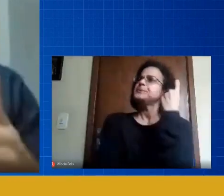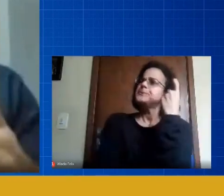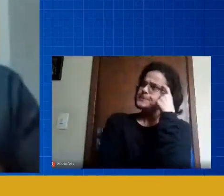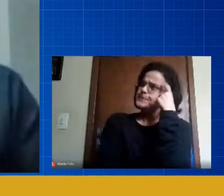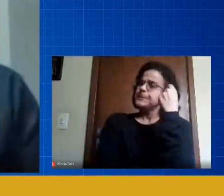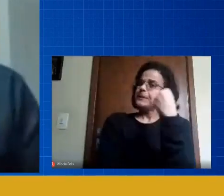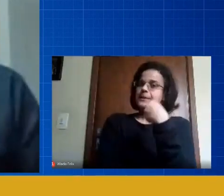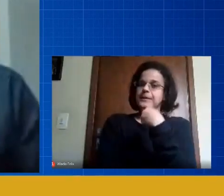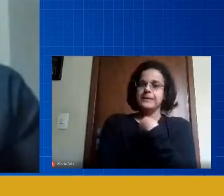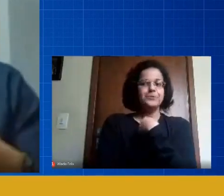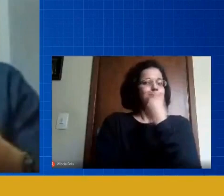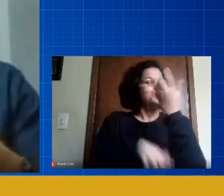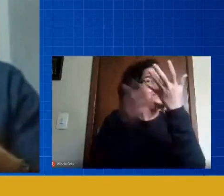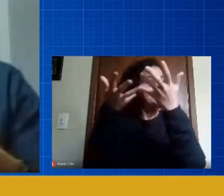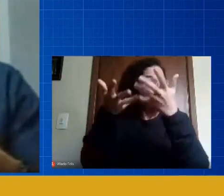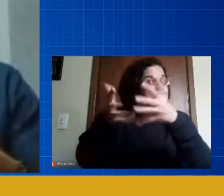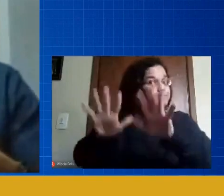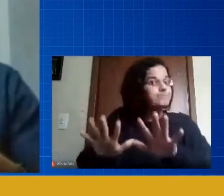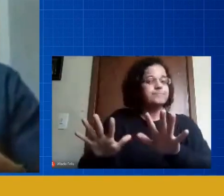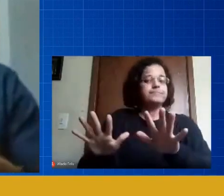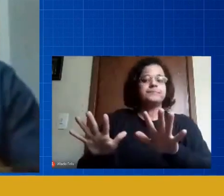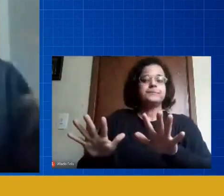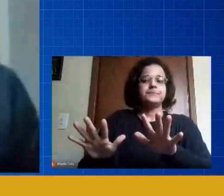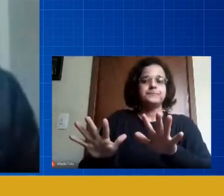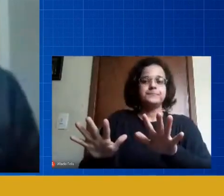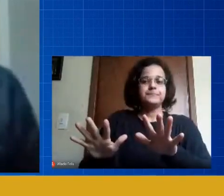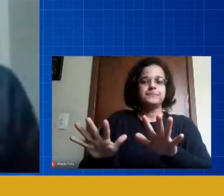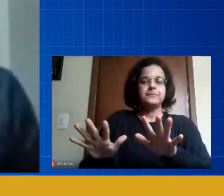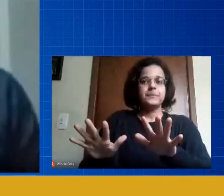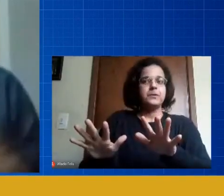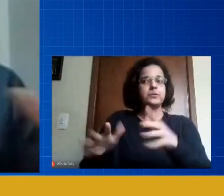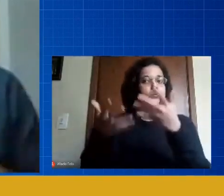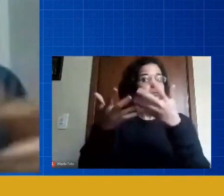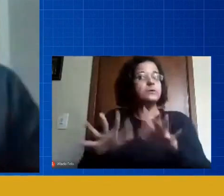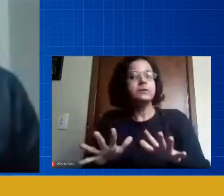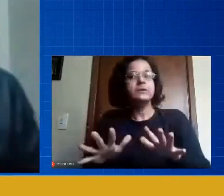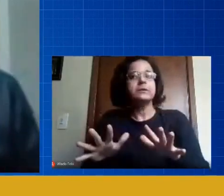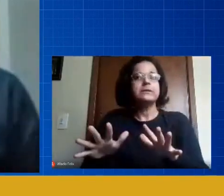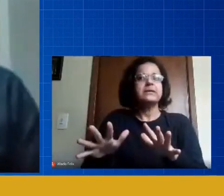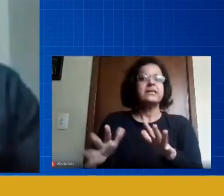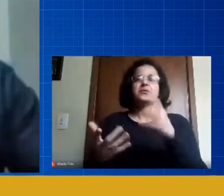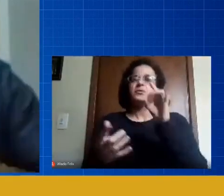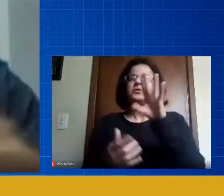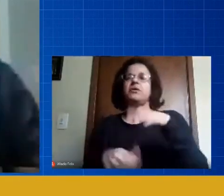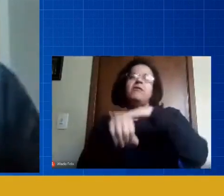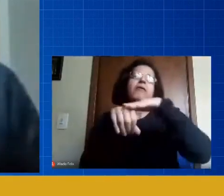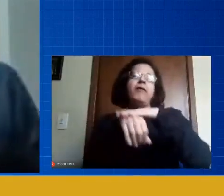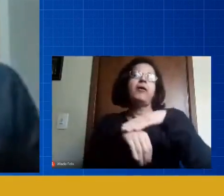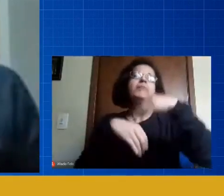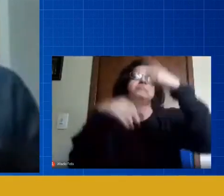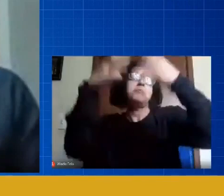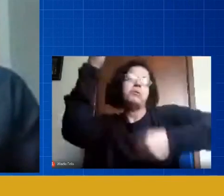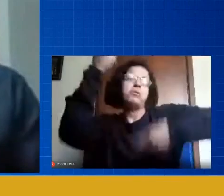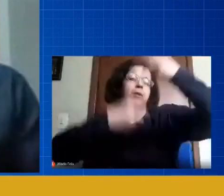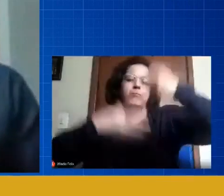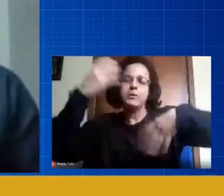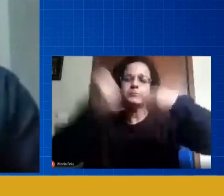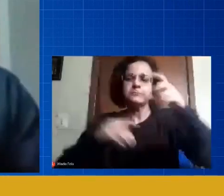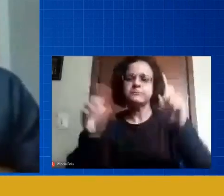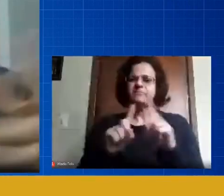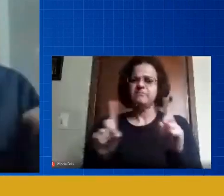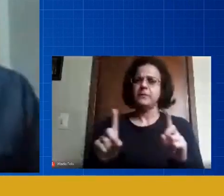eu não quero chover no molhado, eu não quero blá blá blá, eu não quero, sabe,